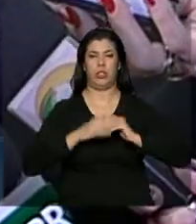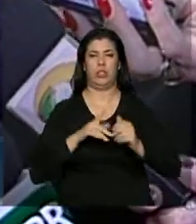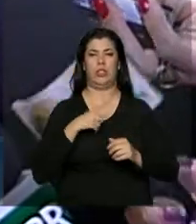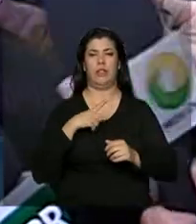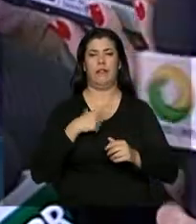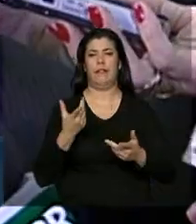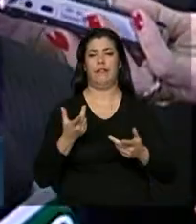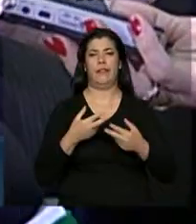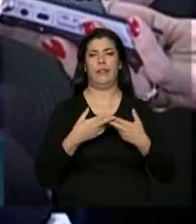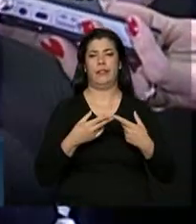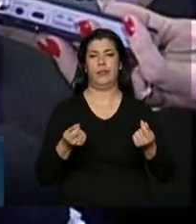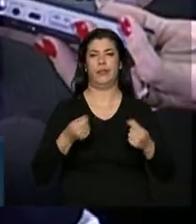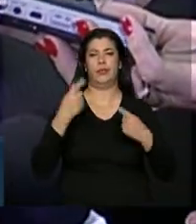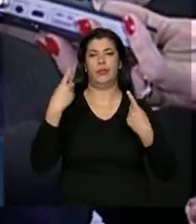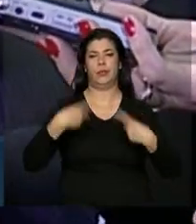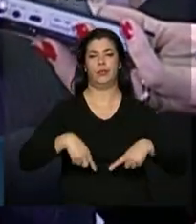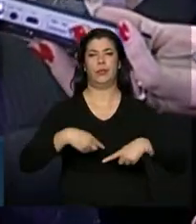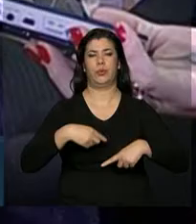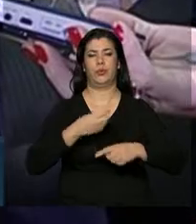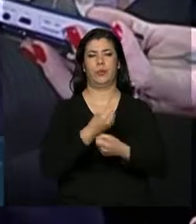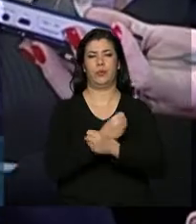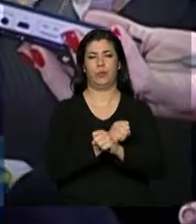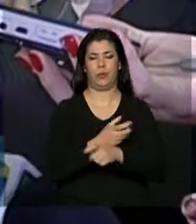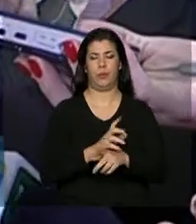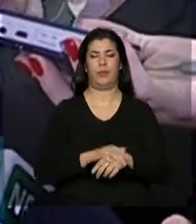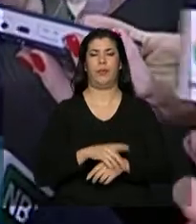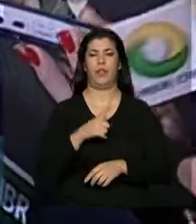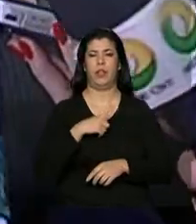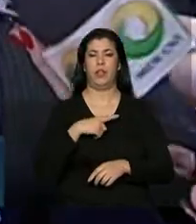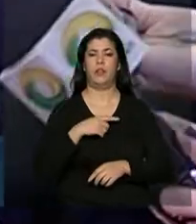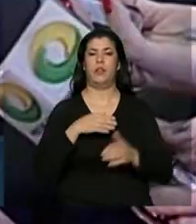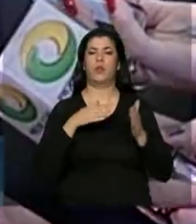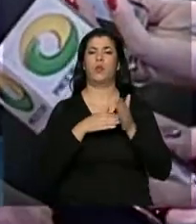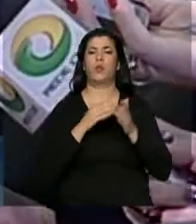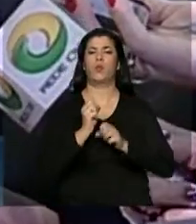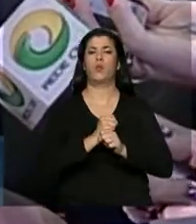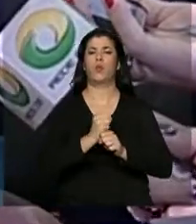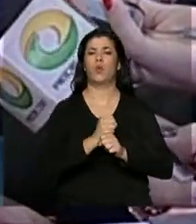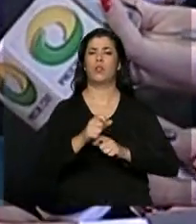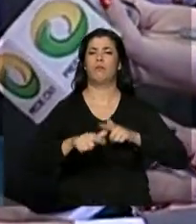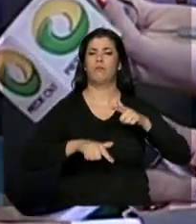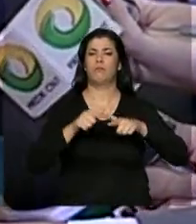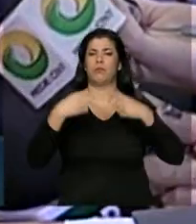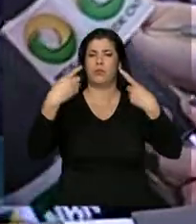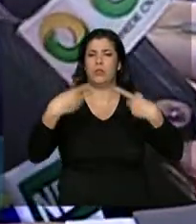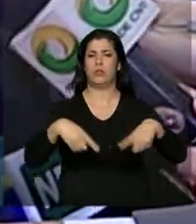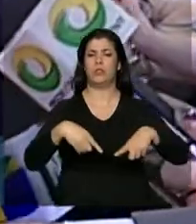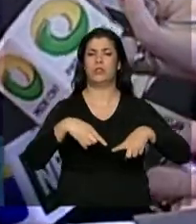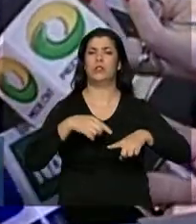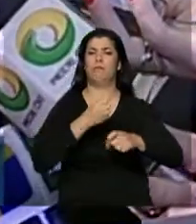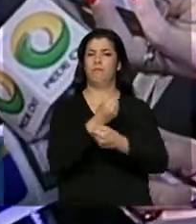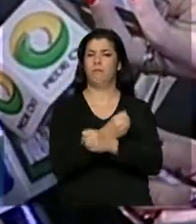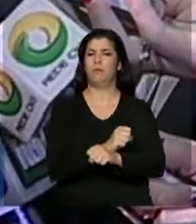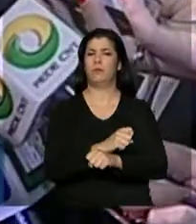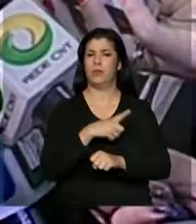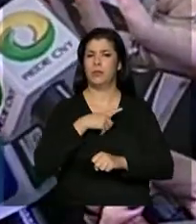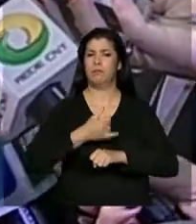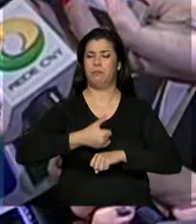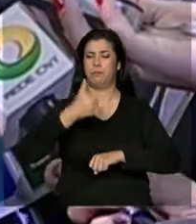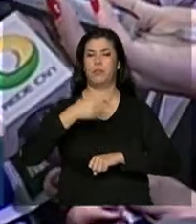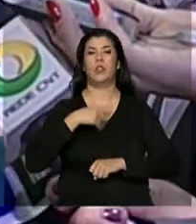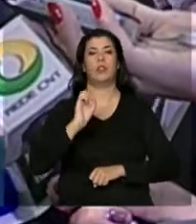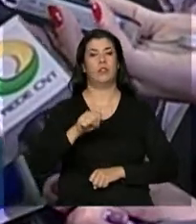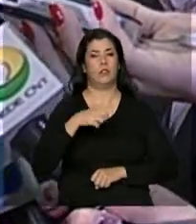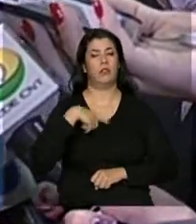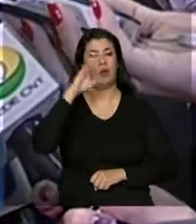total. Nesses 20 anos, o combate ao trabalho escravo avançou? Avançou muito. O Brasil tem uma das melhores, não só a